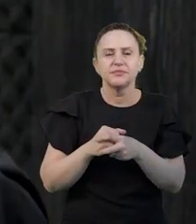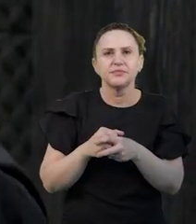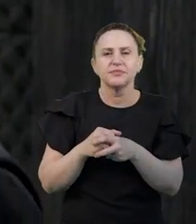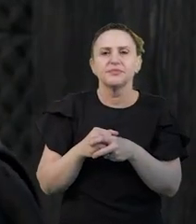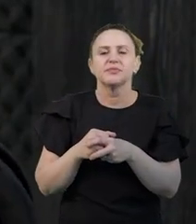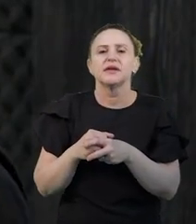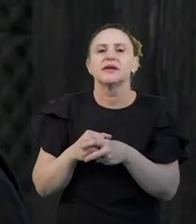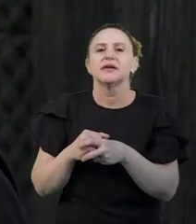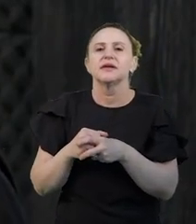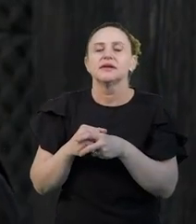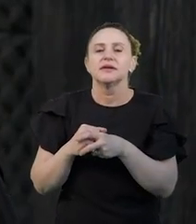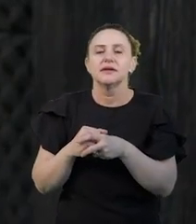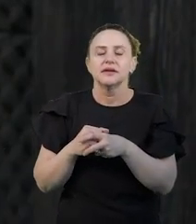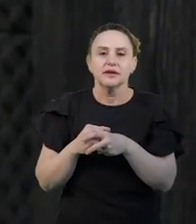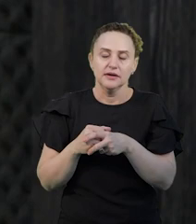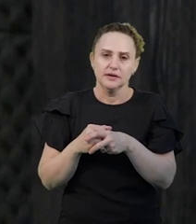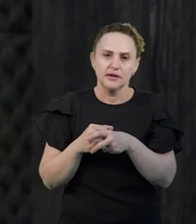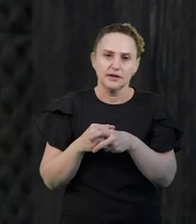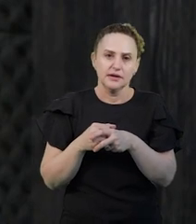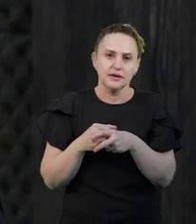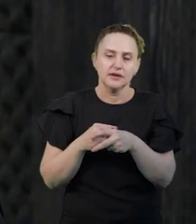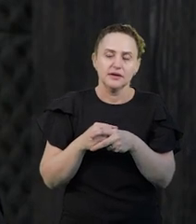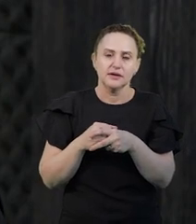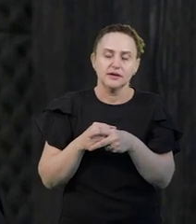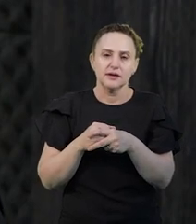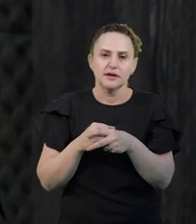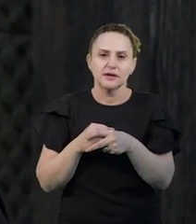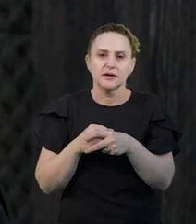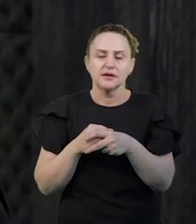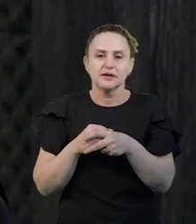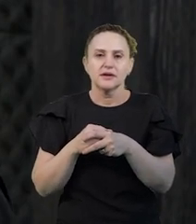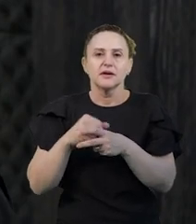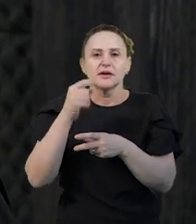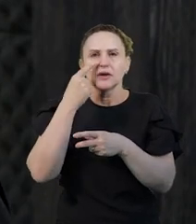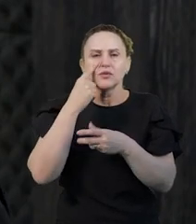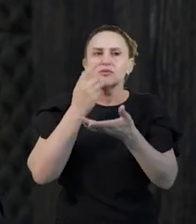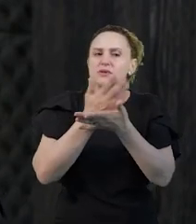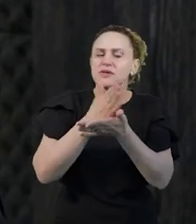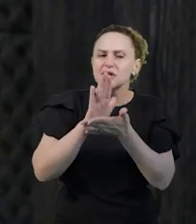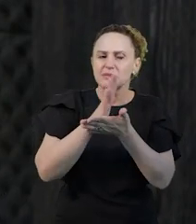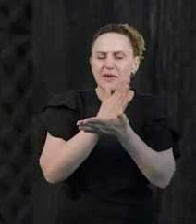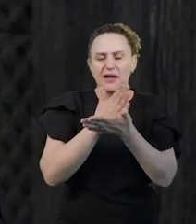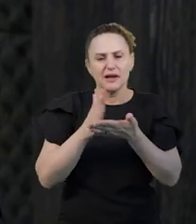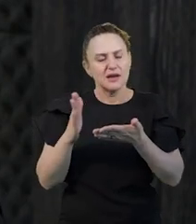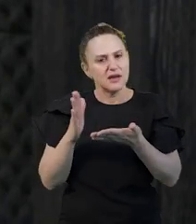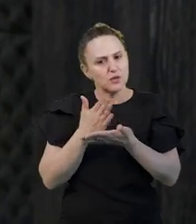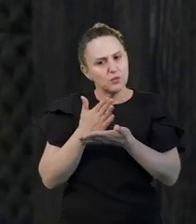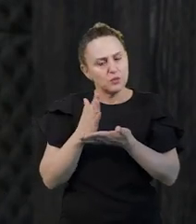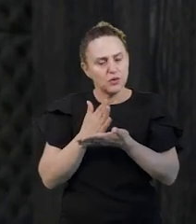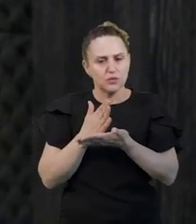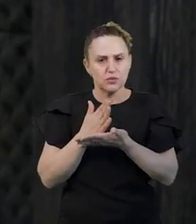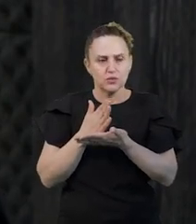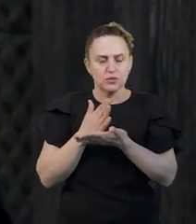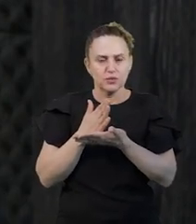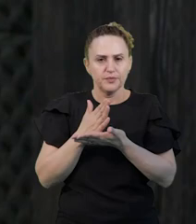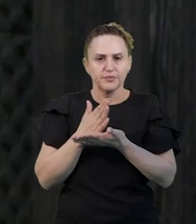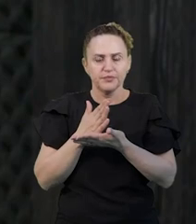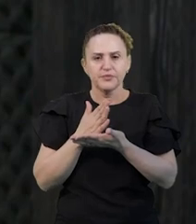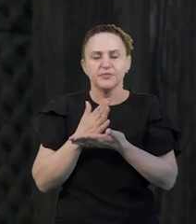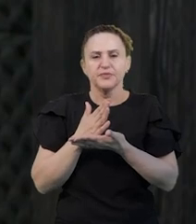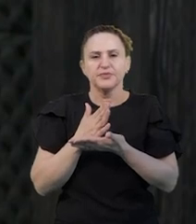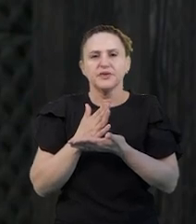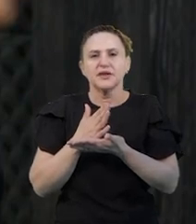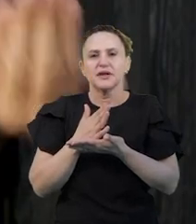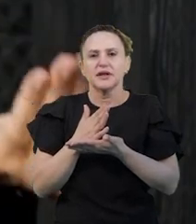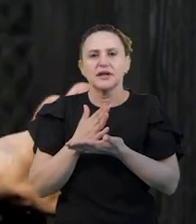me separando um pouco, eu rompi um pouco com aquela